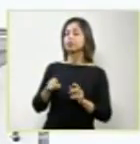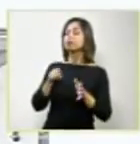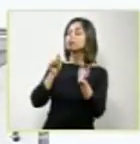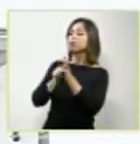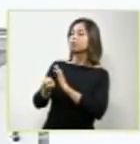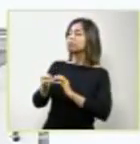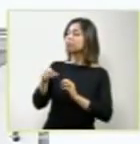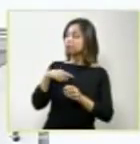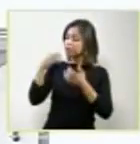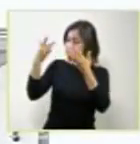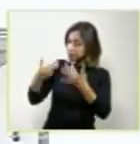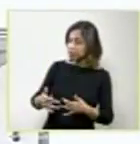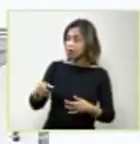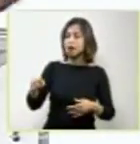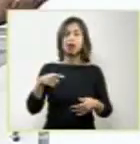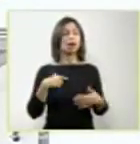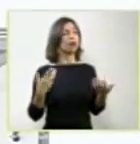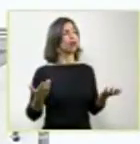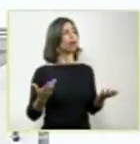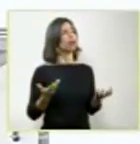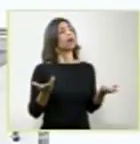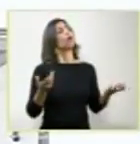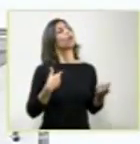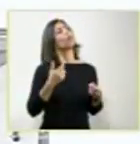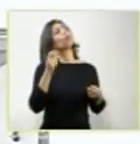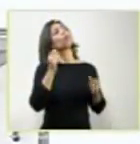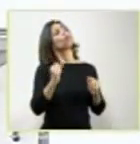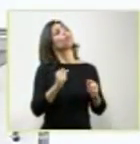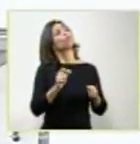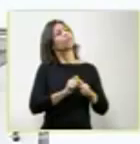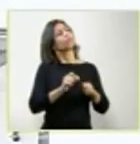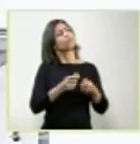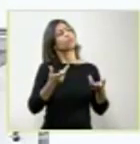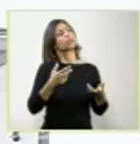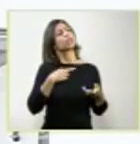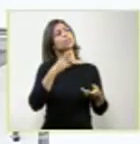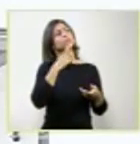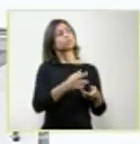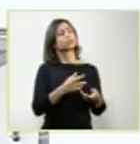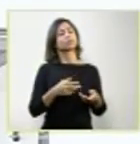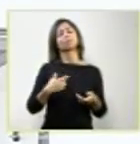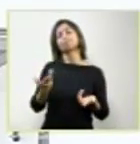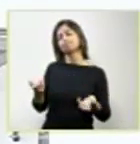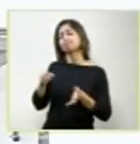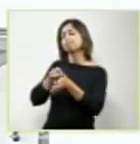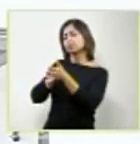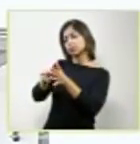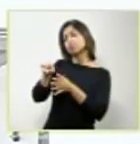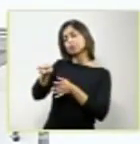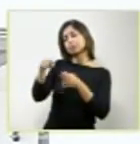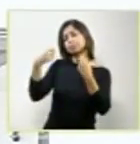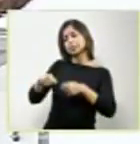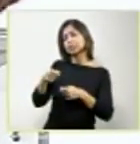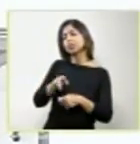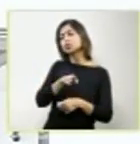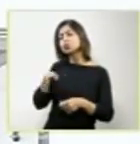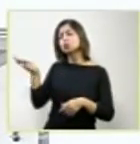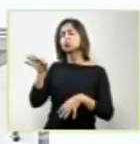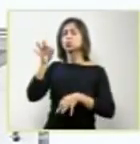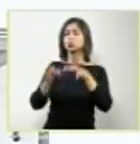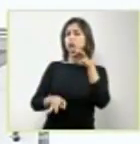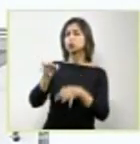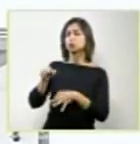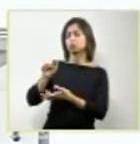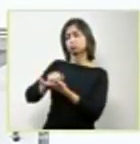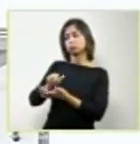judiciário. Se der a sorte de encontrar um juiz sensível aos seus apelos, ele poderá autorizar